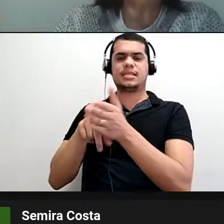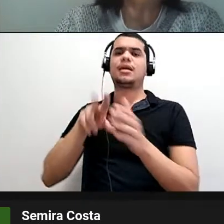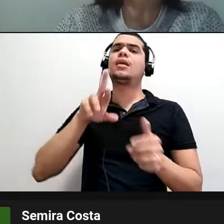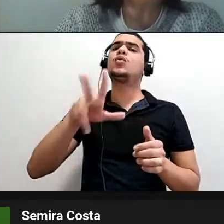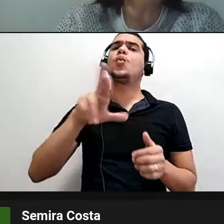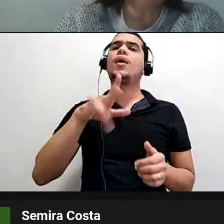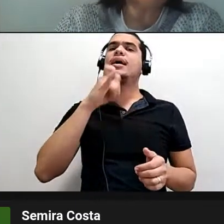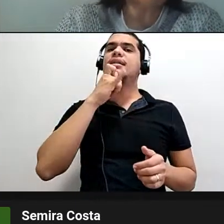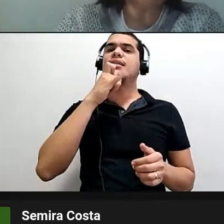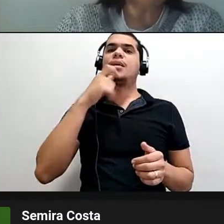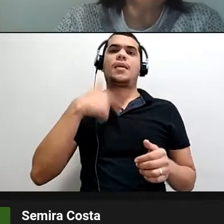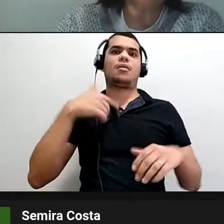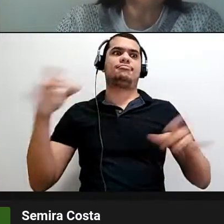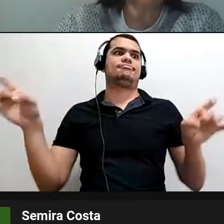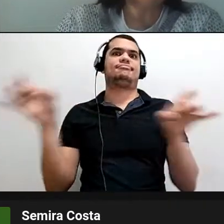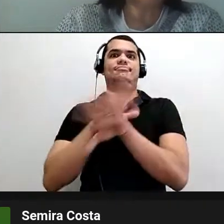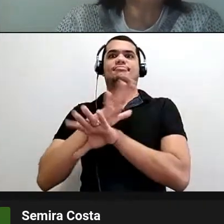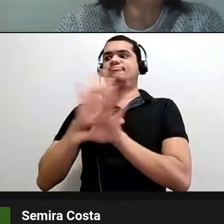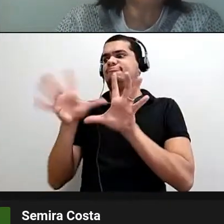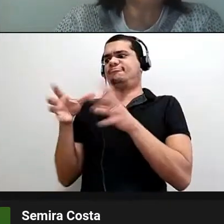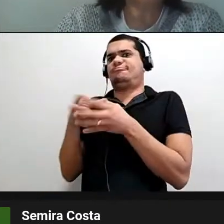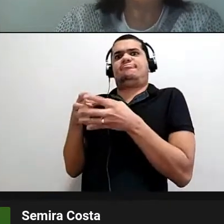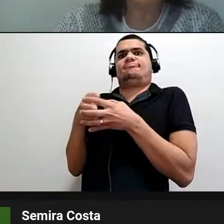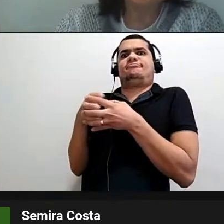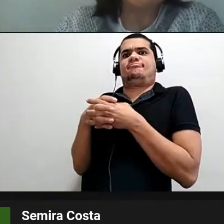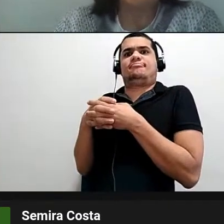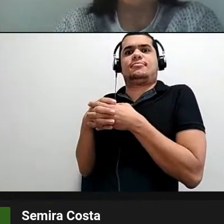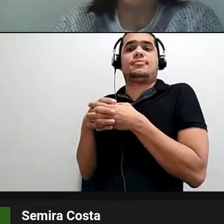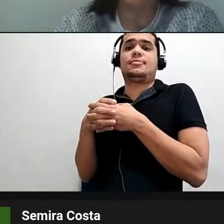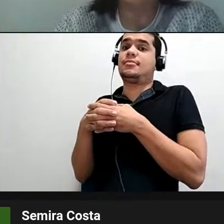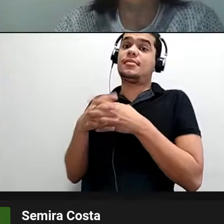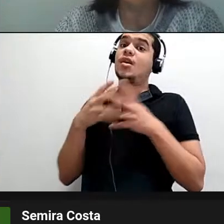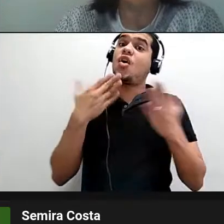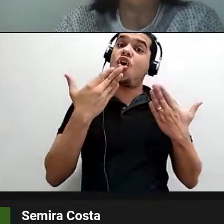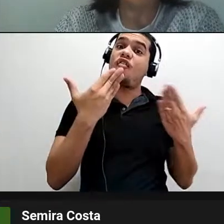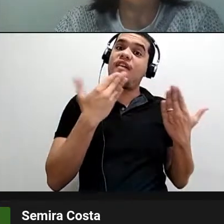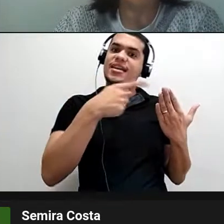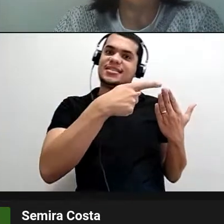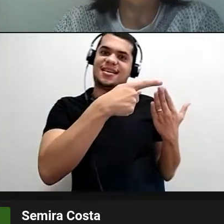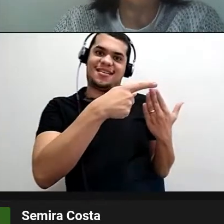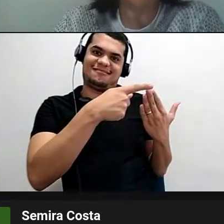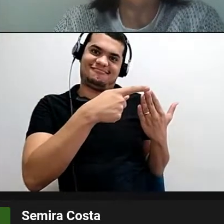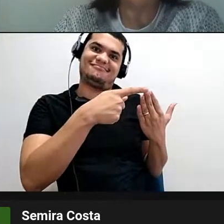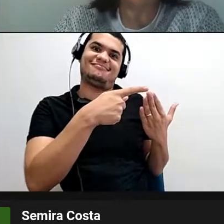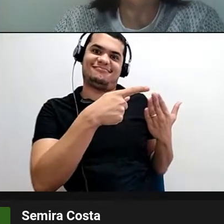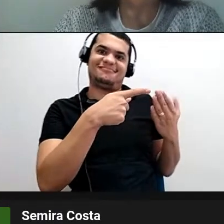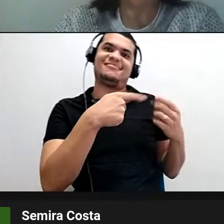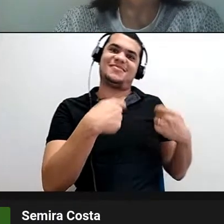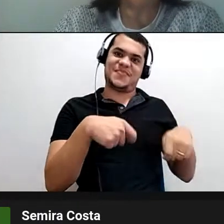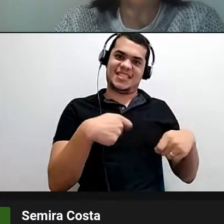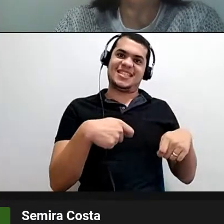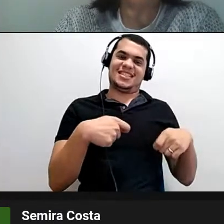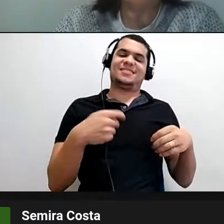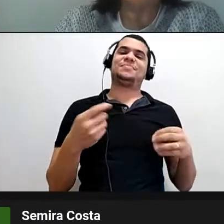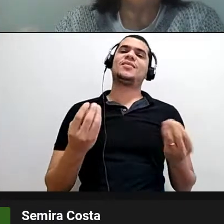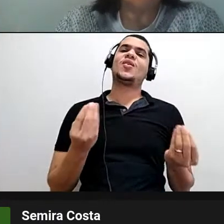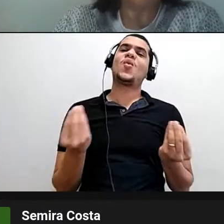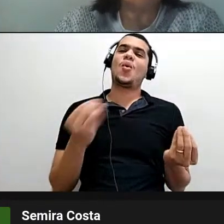tenha fechado completamente sem que você vá conversar com essas pessoas, né? Então, como é que você